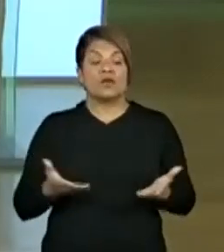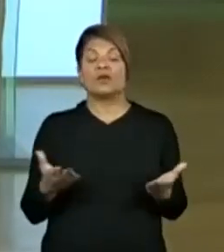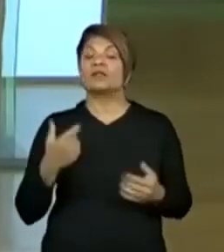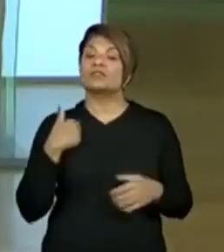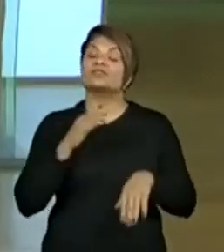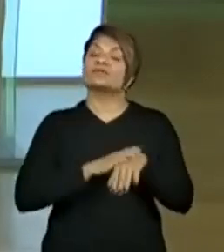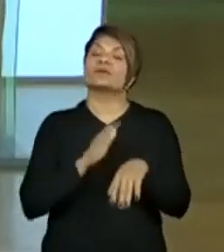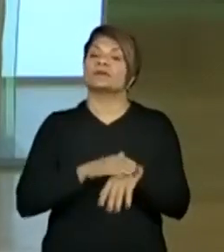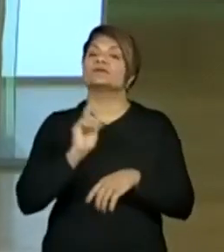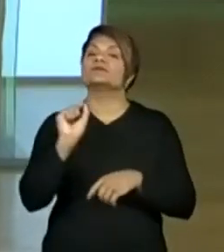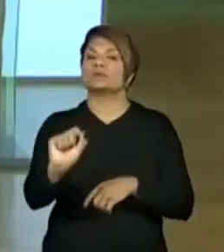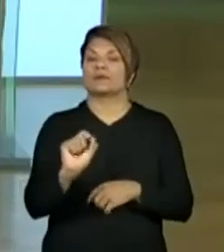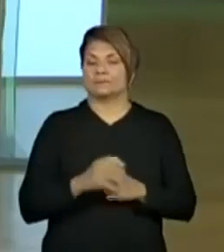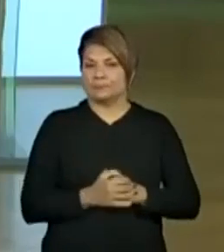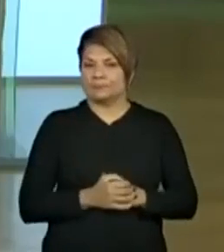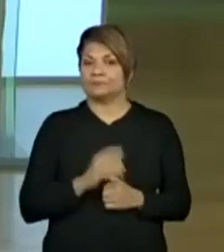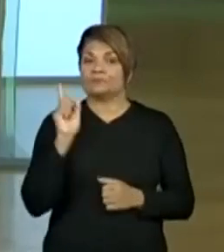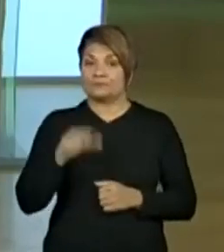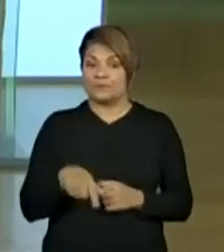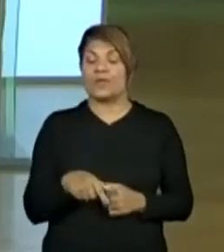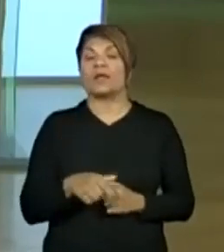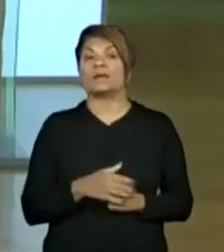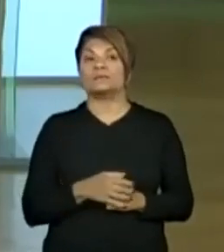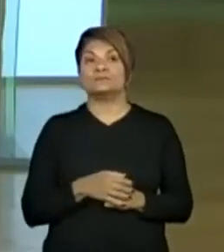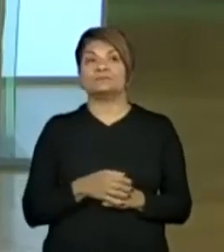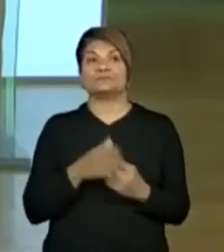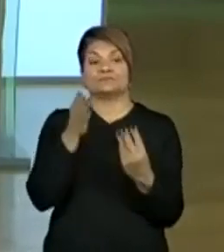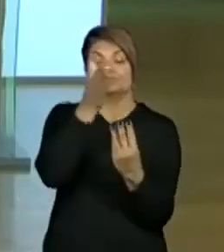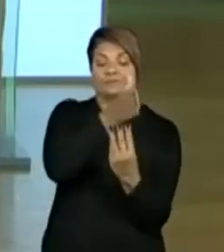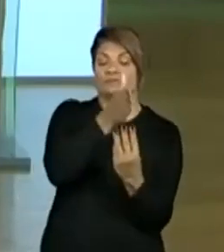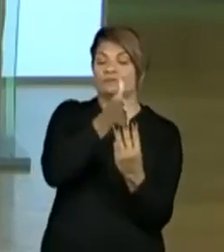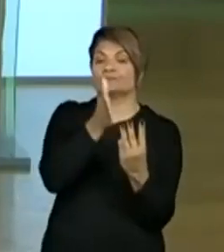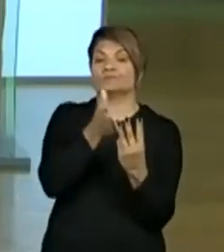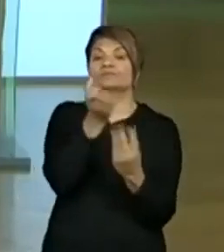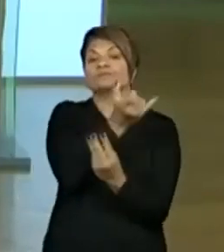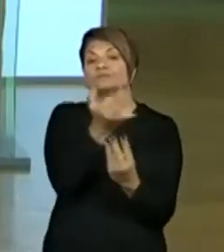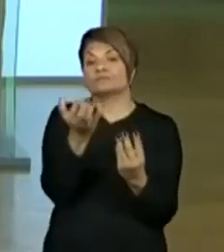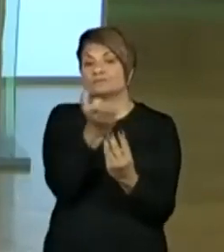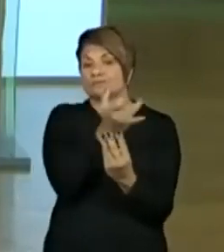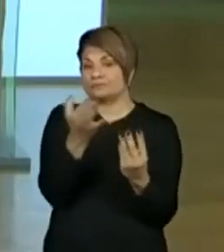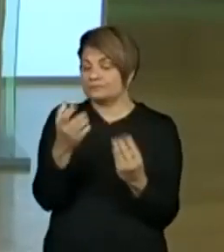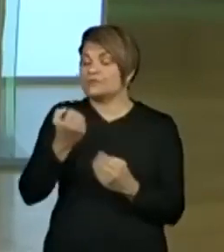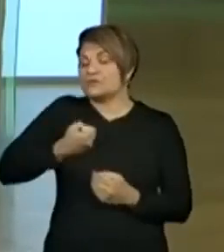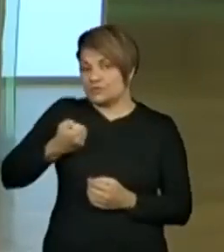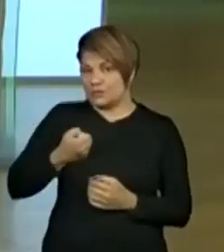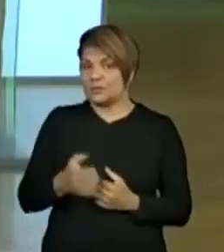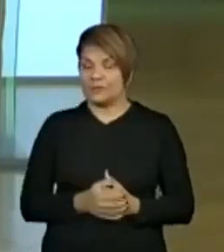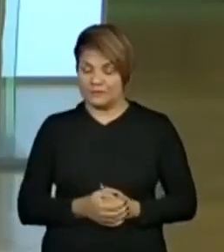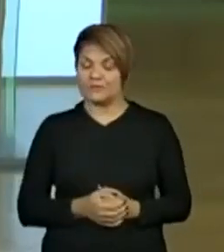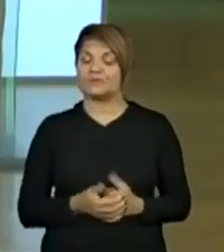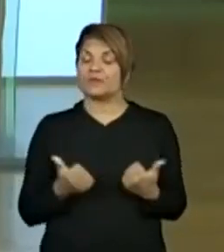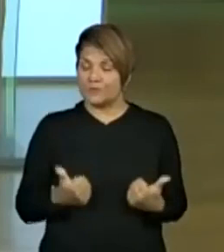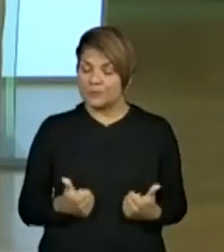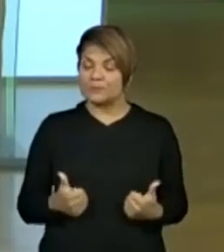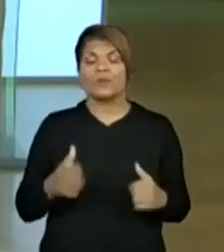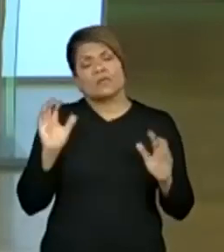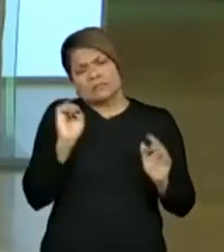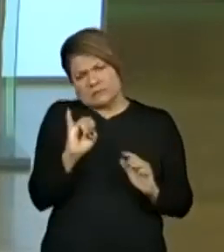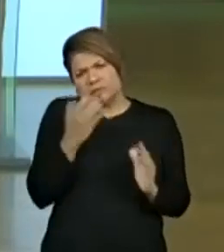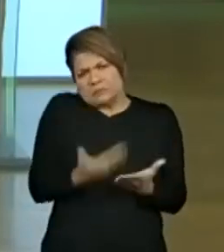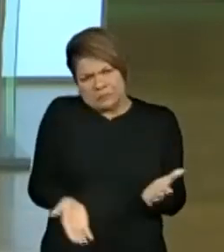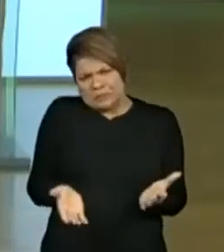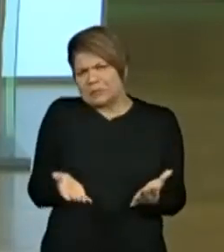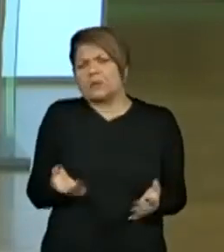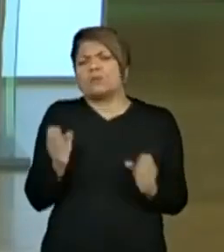um pouquinho com o valor posicional dos números, tá bom? Mas, se você perdeu, pode